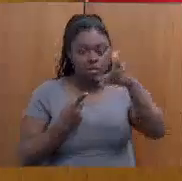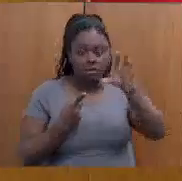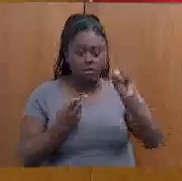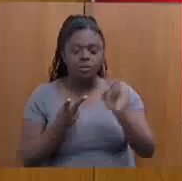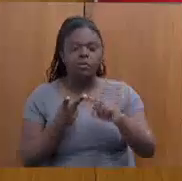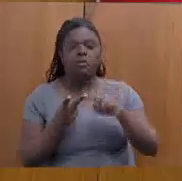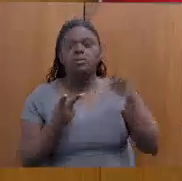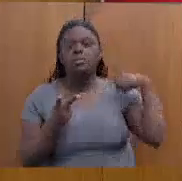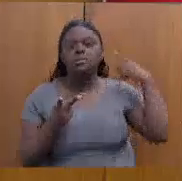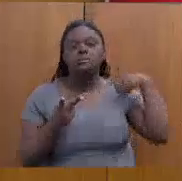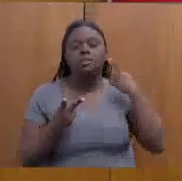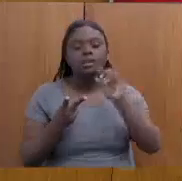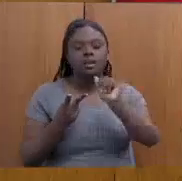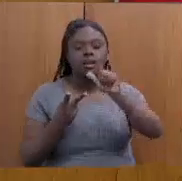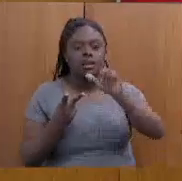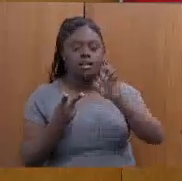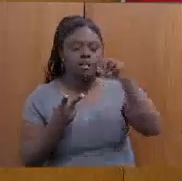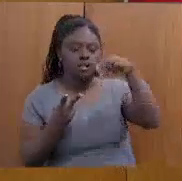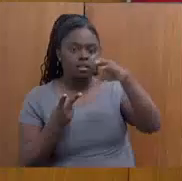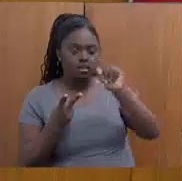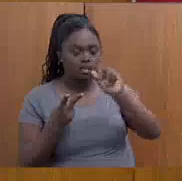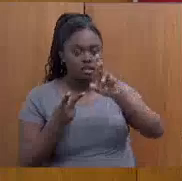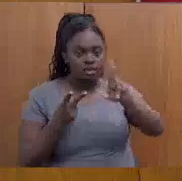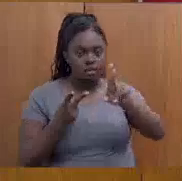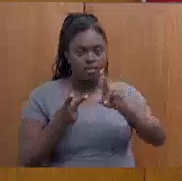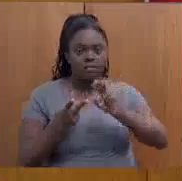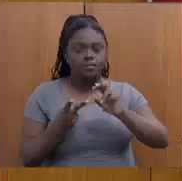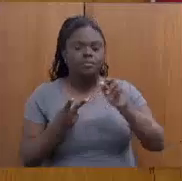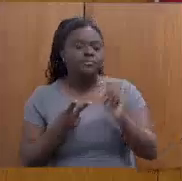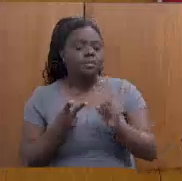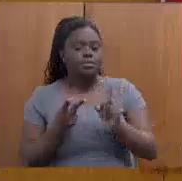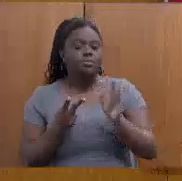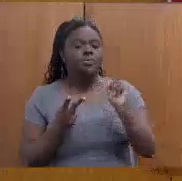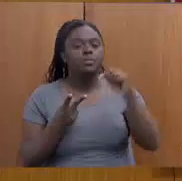deputado Alencar. Antônio Carlos.